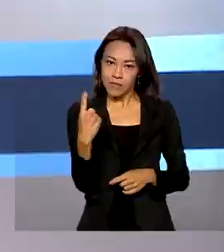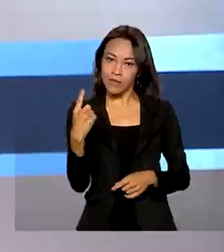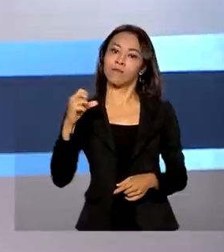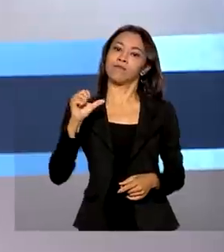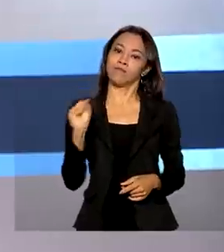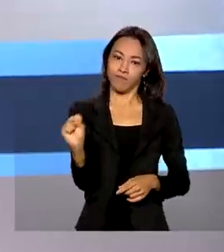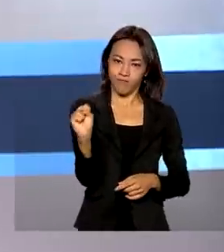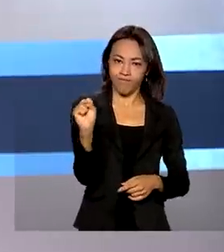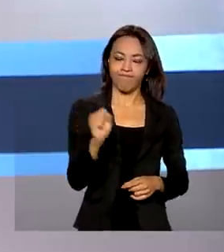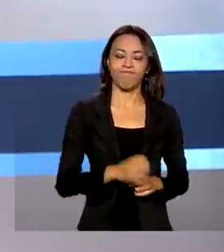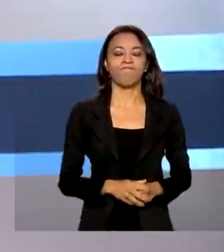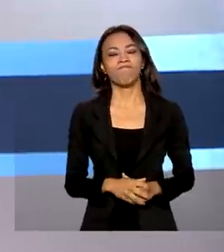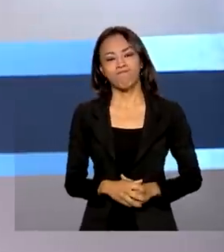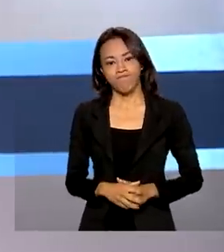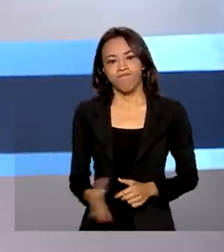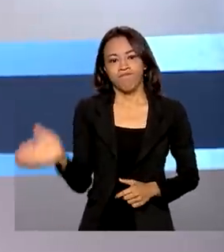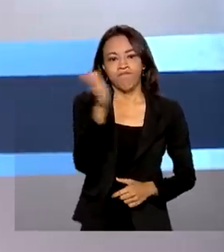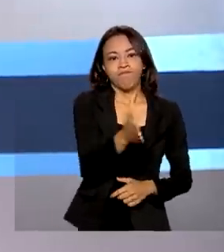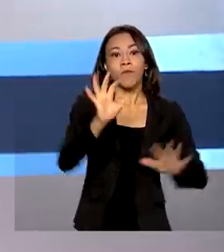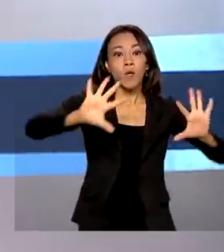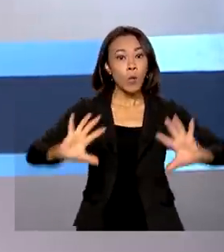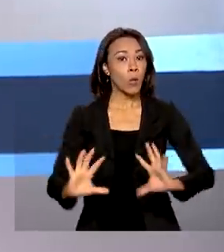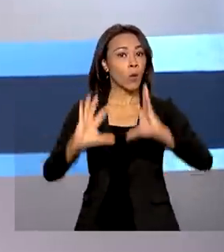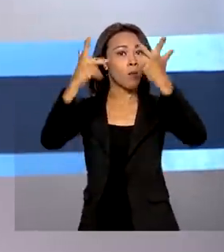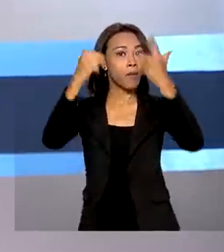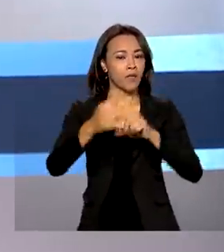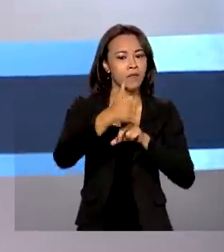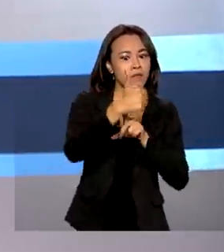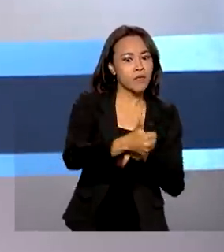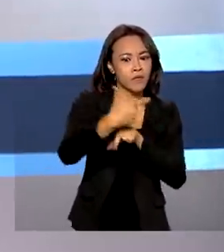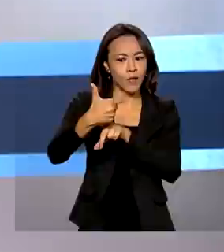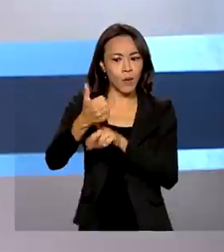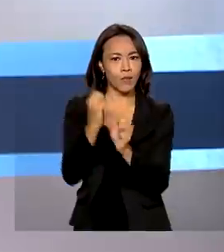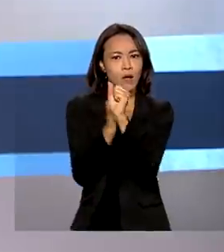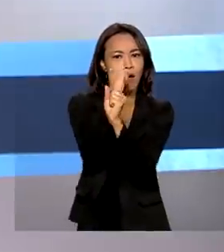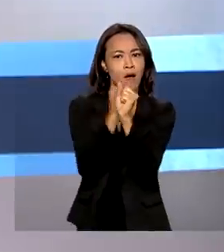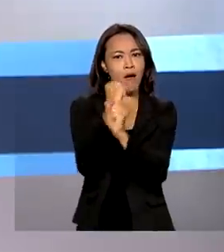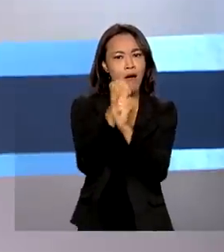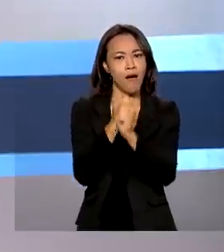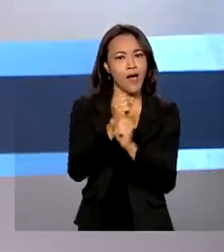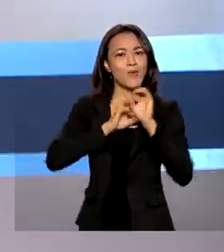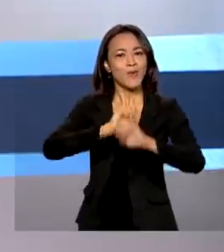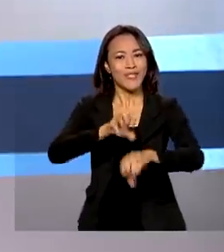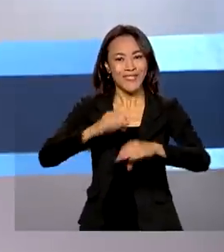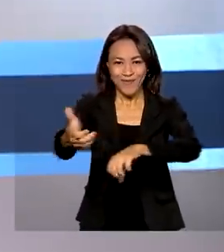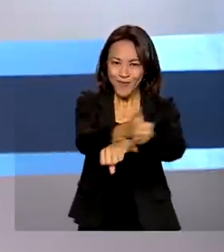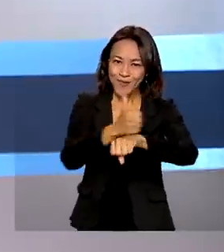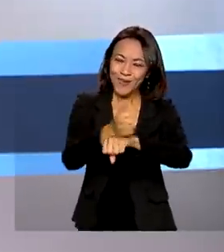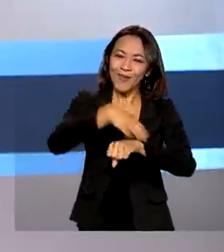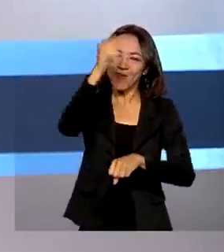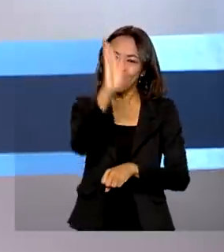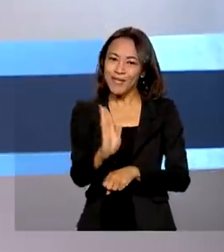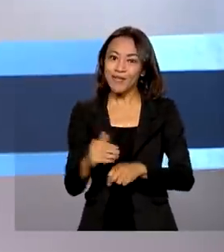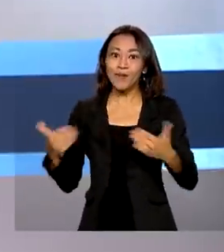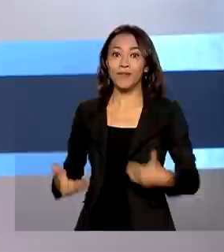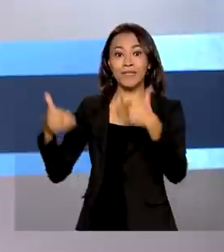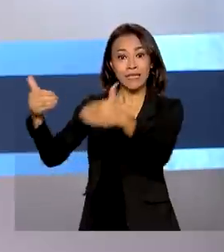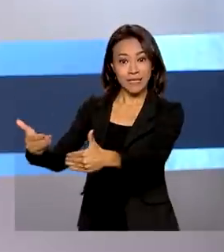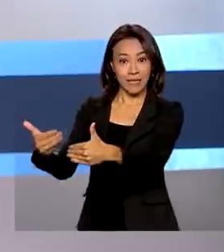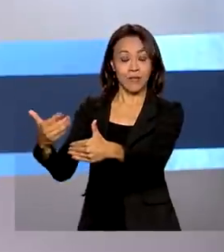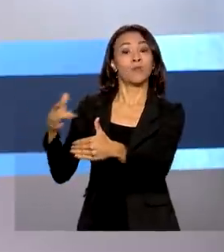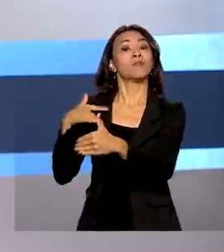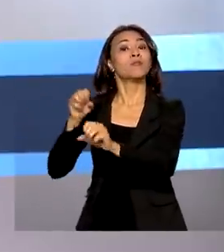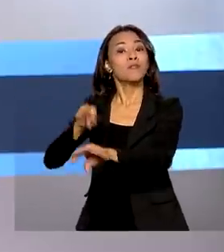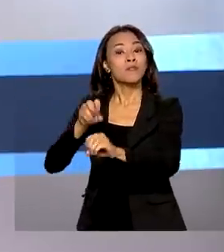Em comemoração aos 112 anos da educação profissional no Brasil, o Ministério da Educação lançou 14 medidas